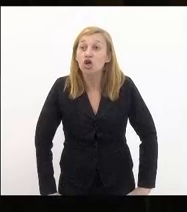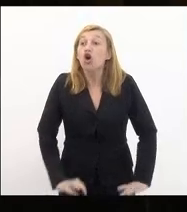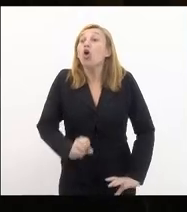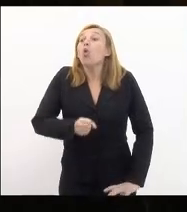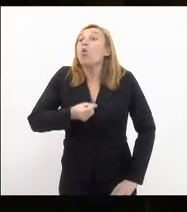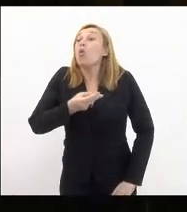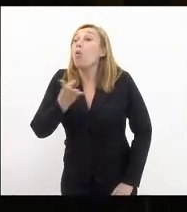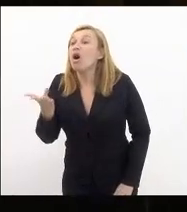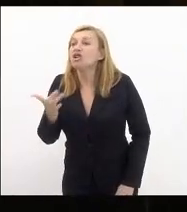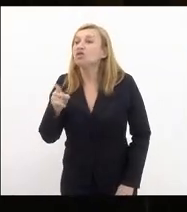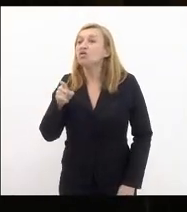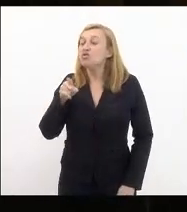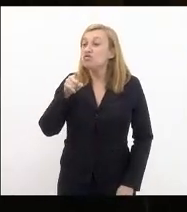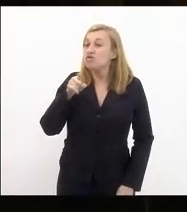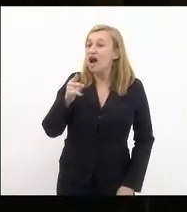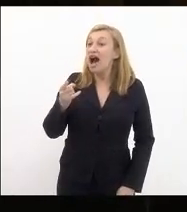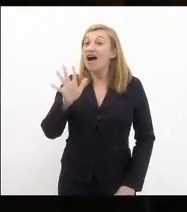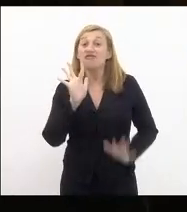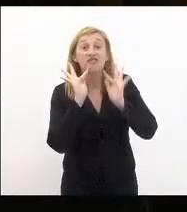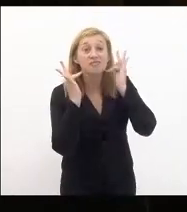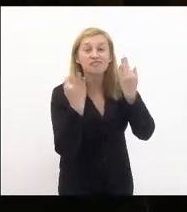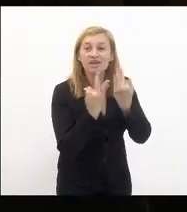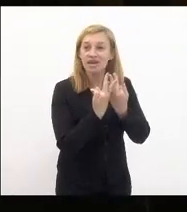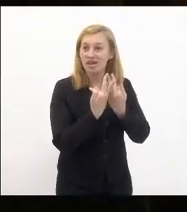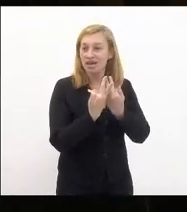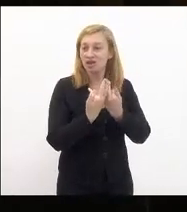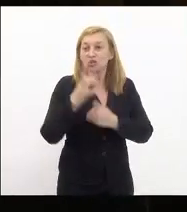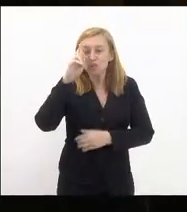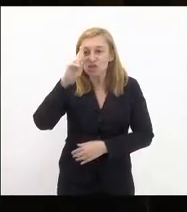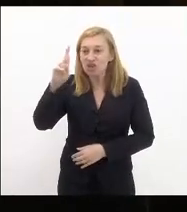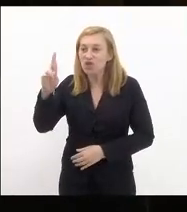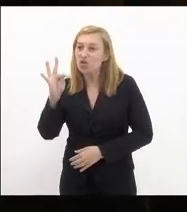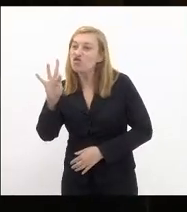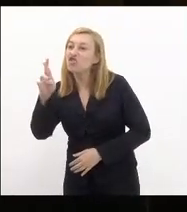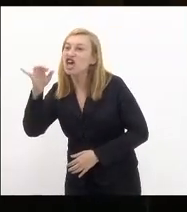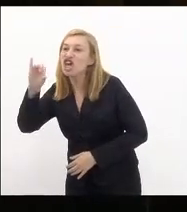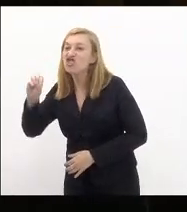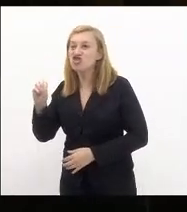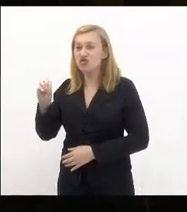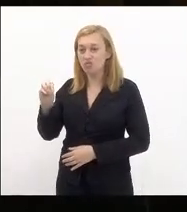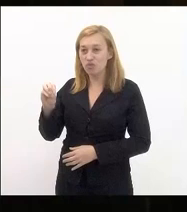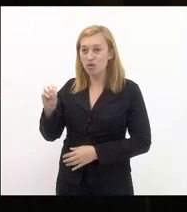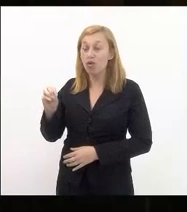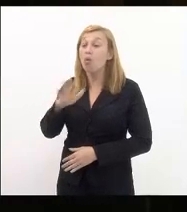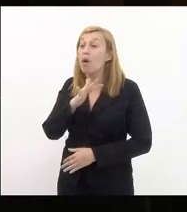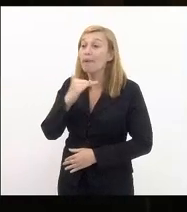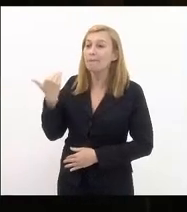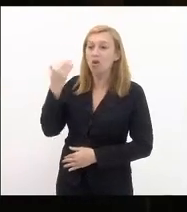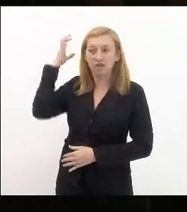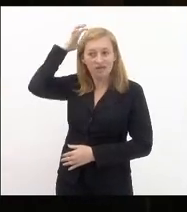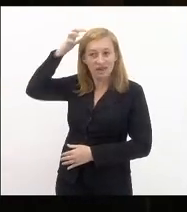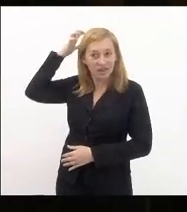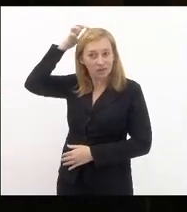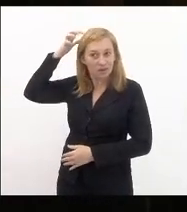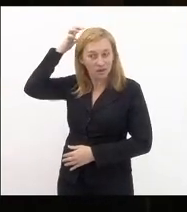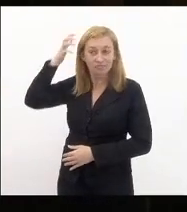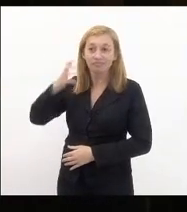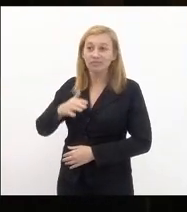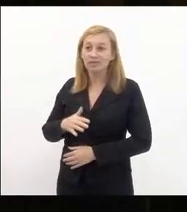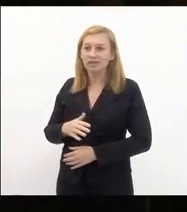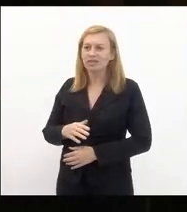quanto lucrou a família do senhor Marcelo Freixo com a morte da vereadora Marielle